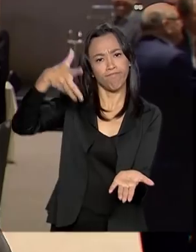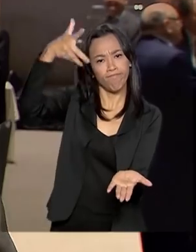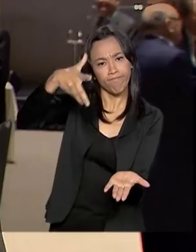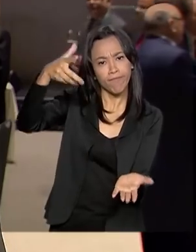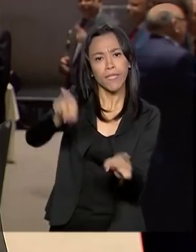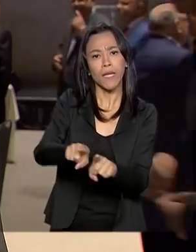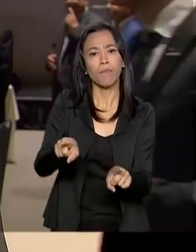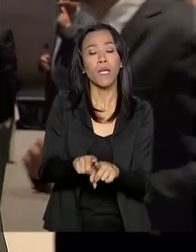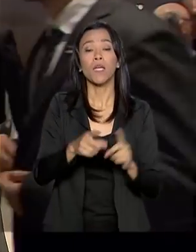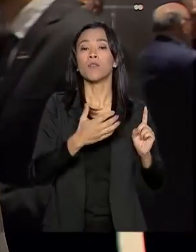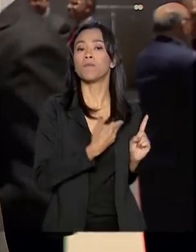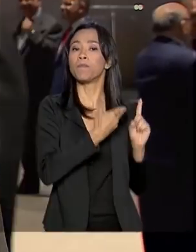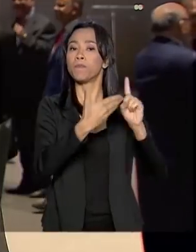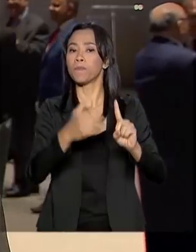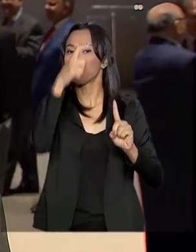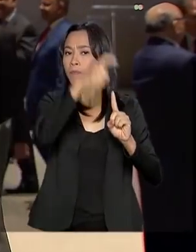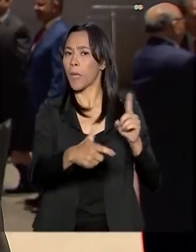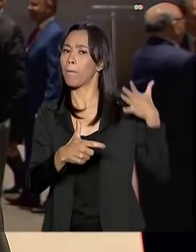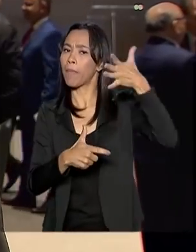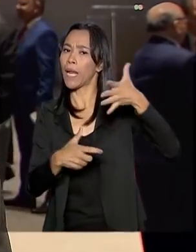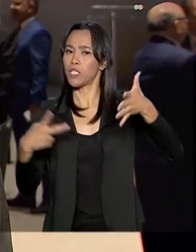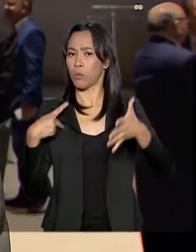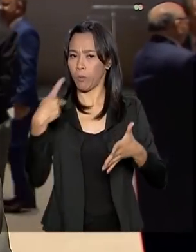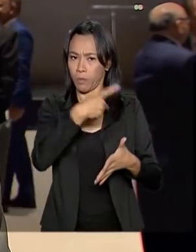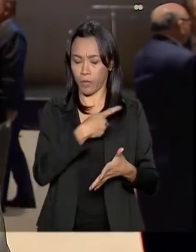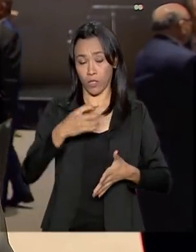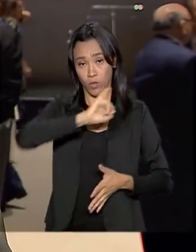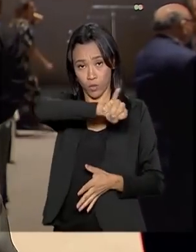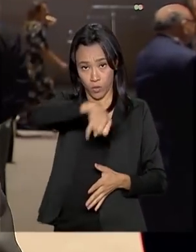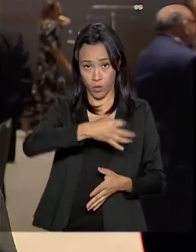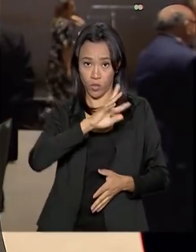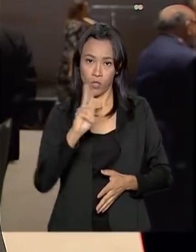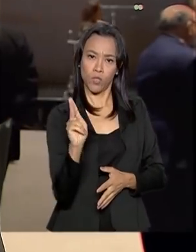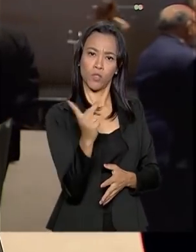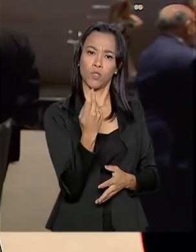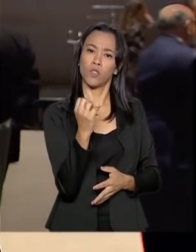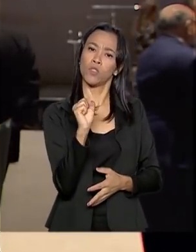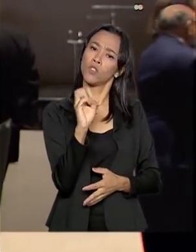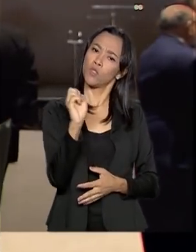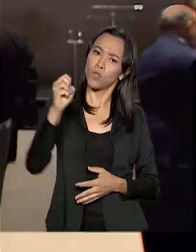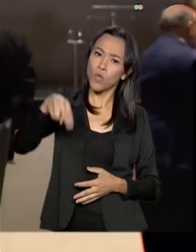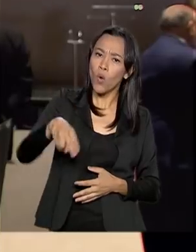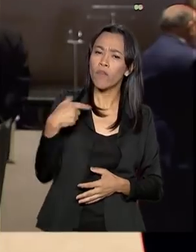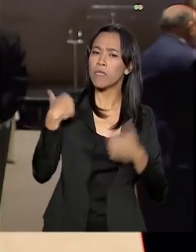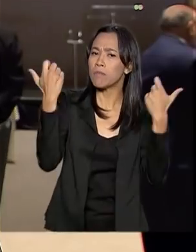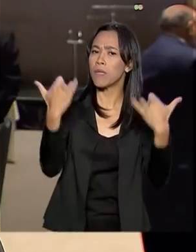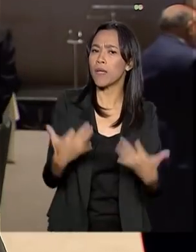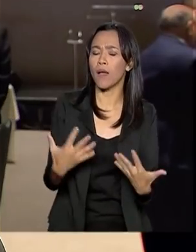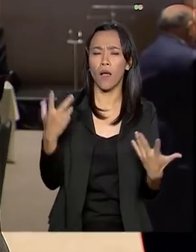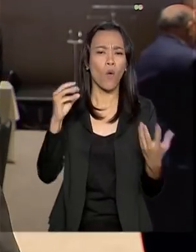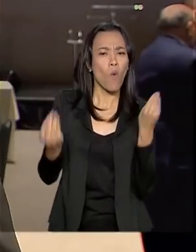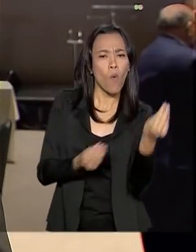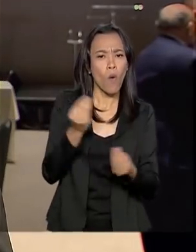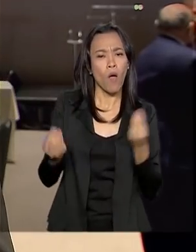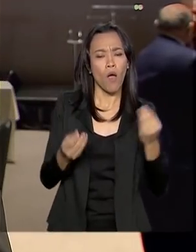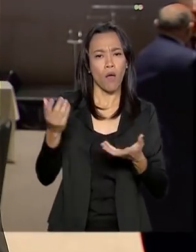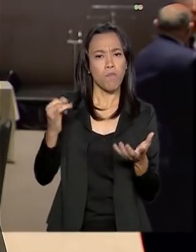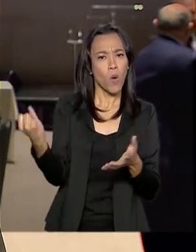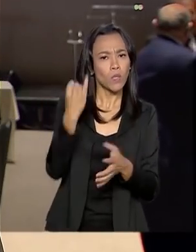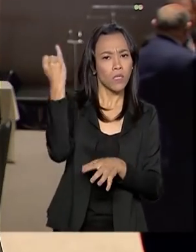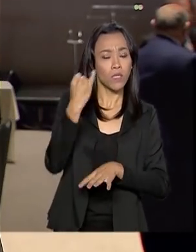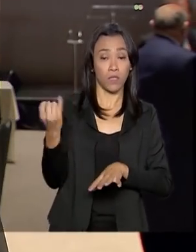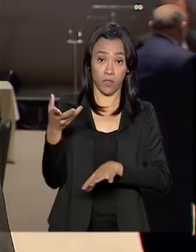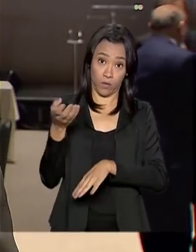palestra do pastor norte-americano John Hay, que vai falar sobre a importância do Estado de Israel. Depois desse evento, aqui no Rio,